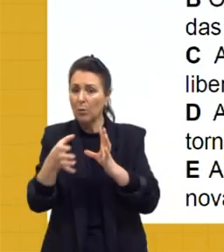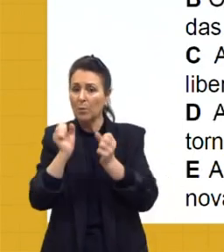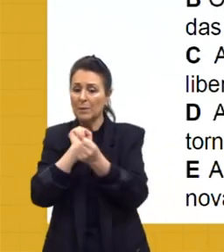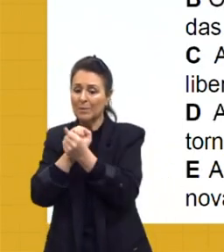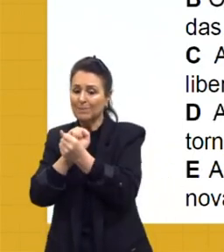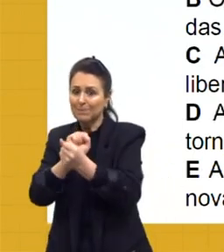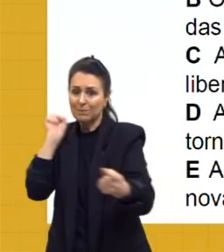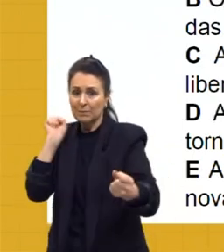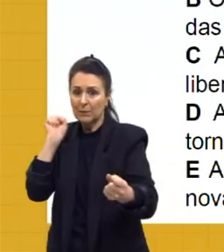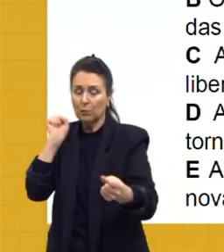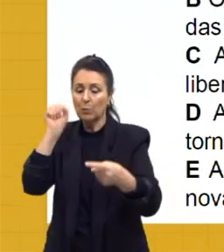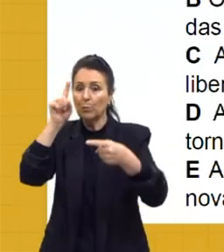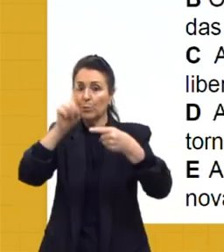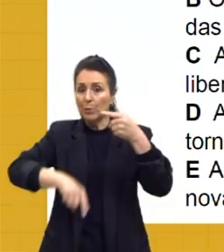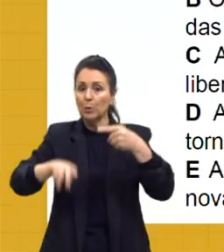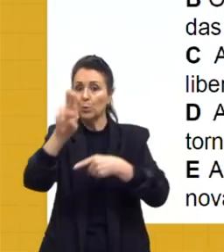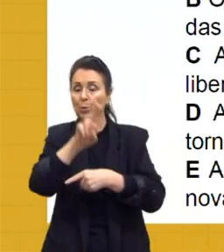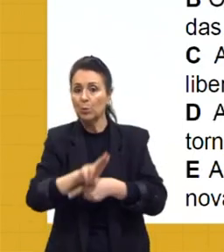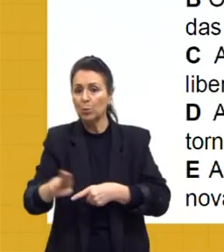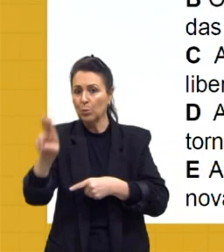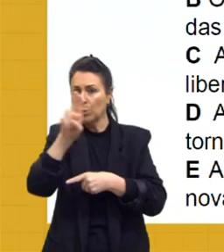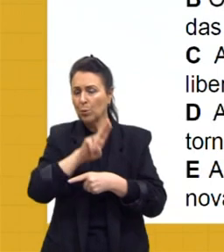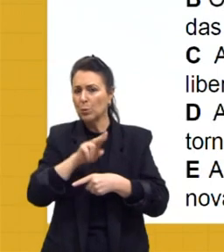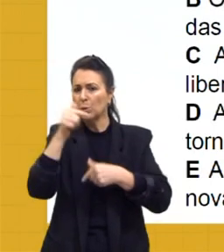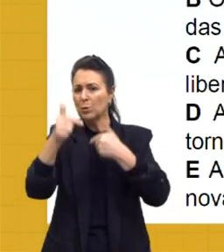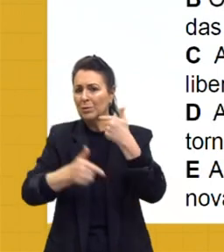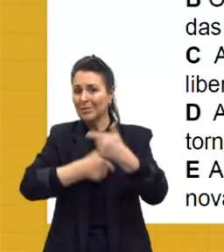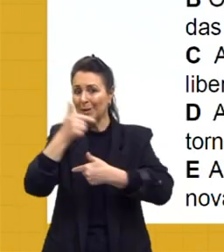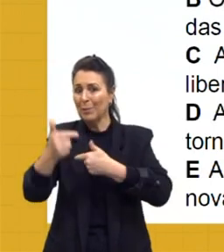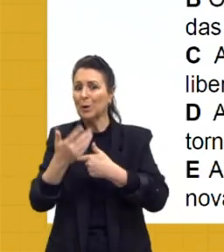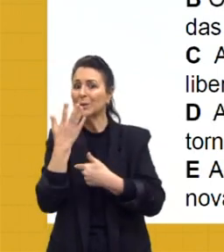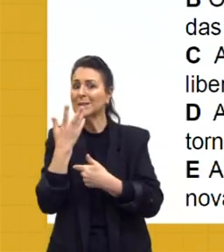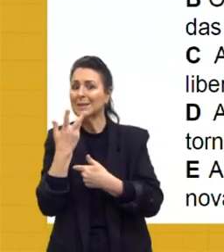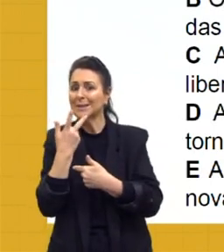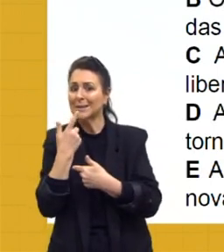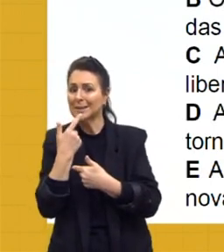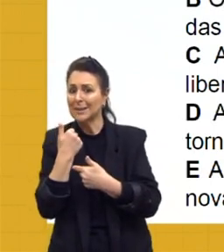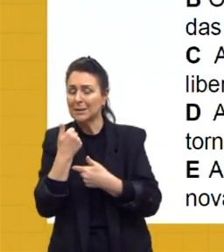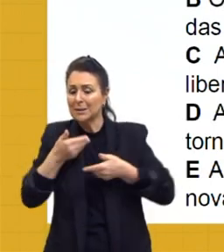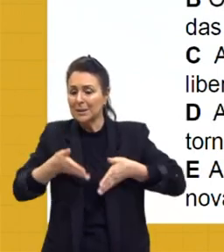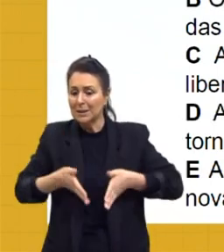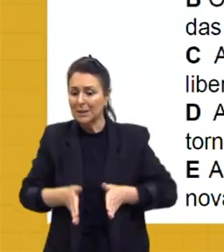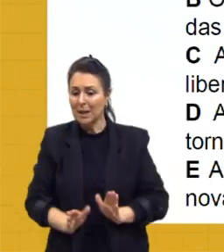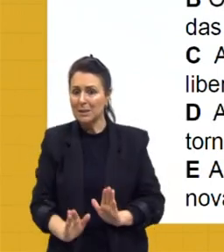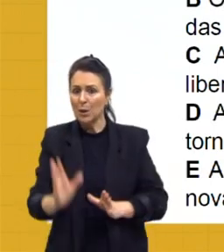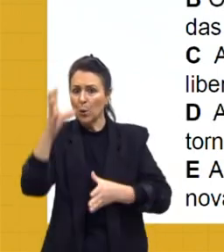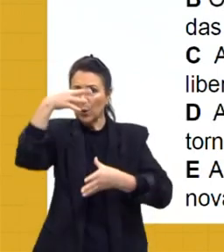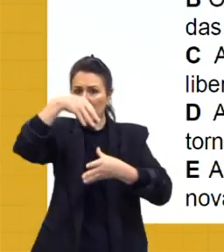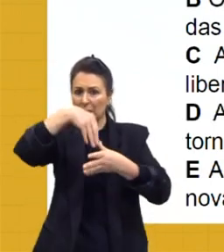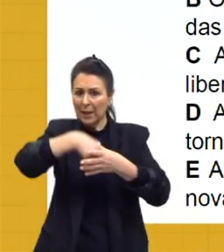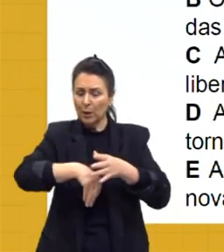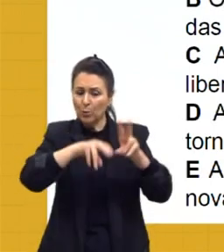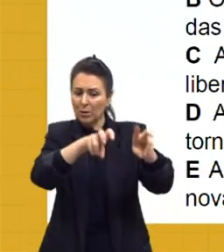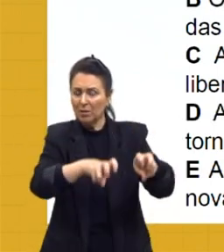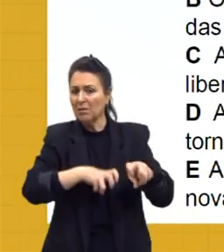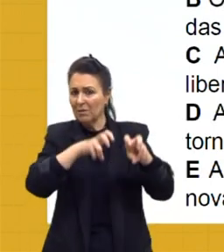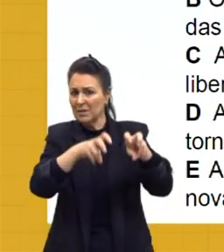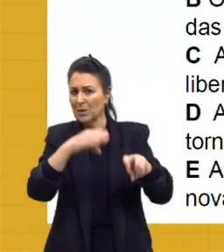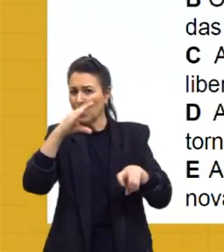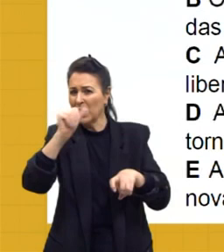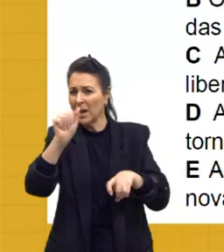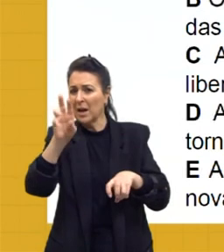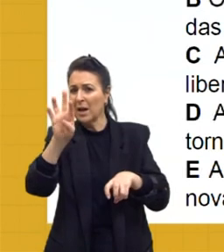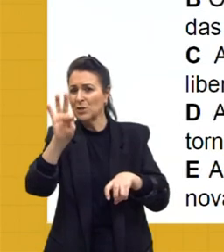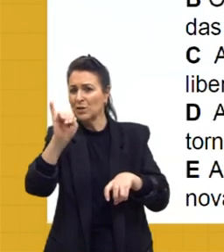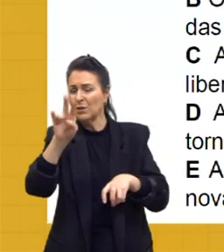proibição do uso dos serviços das crianças nascidas em cativeiro. É só a gente ver a linha do tempo, a gente